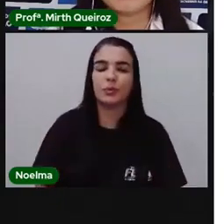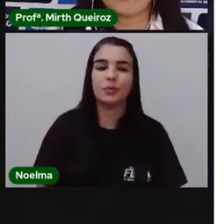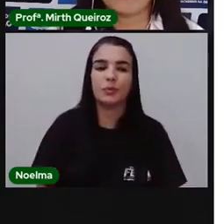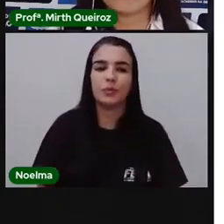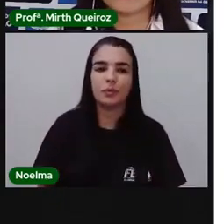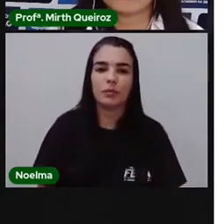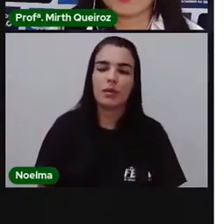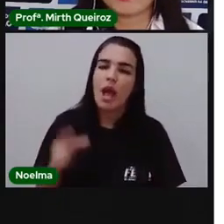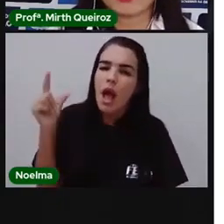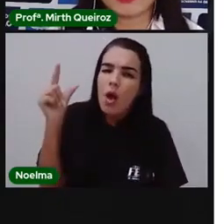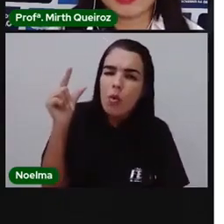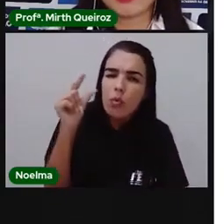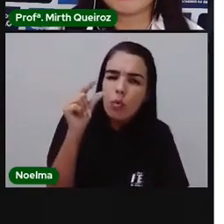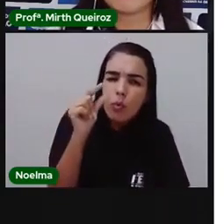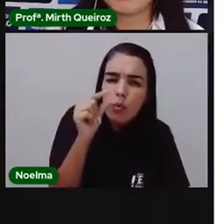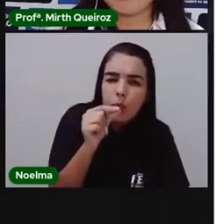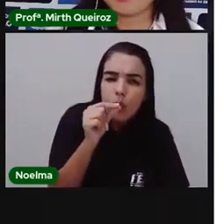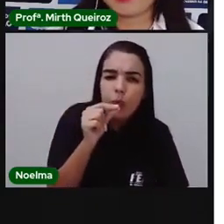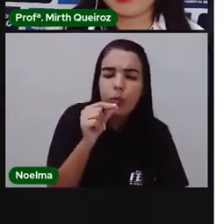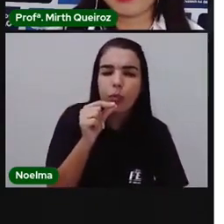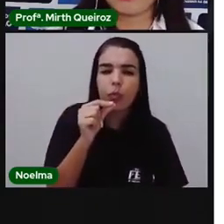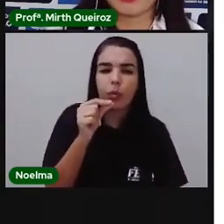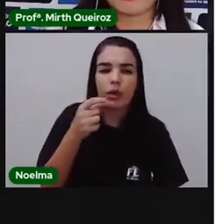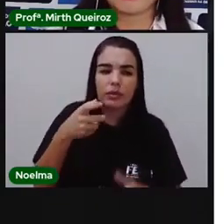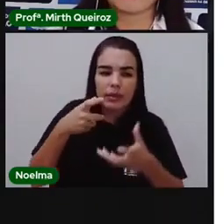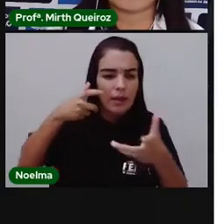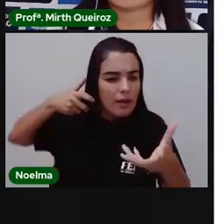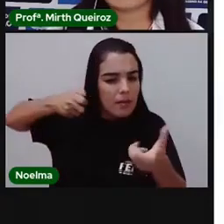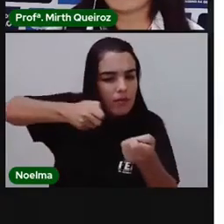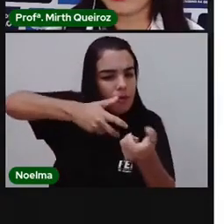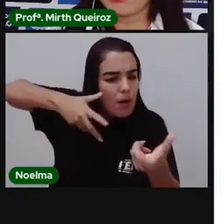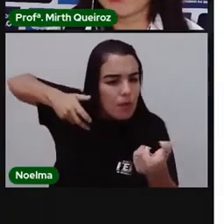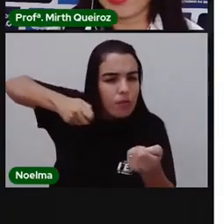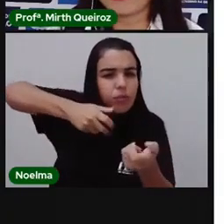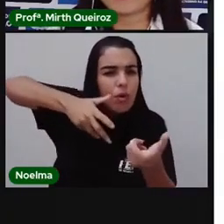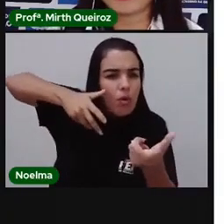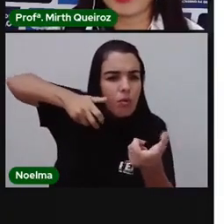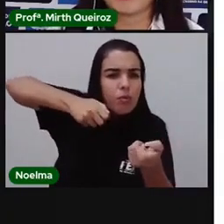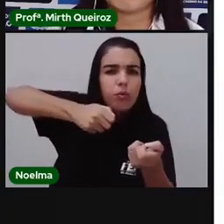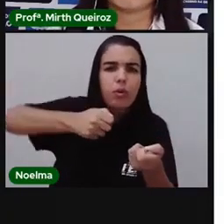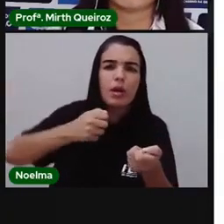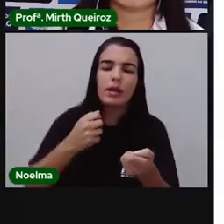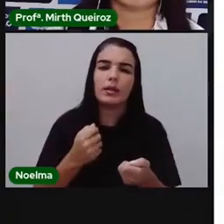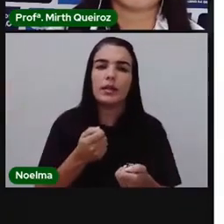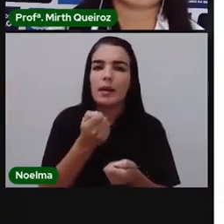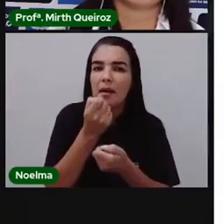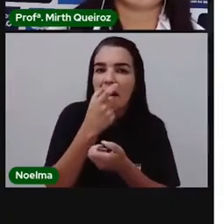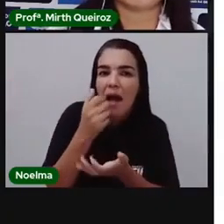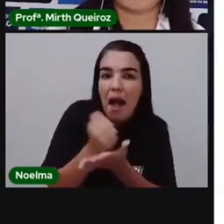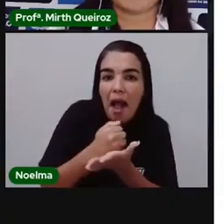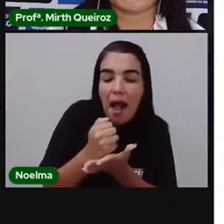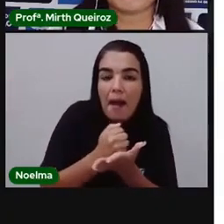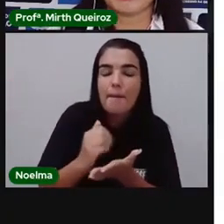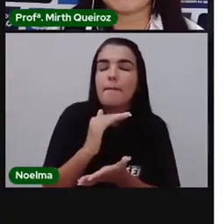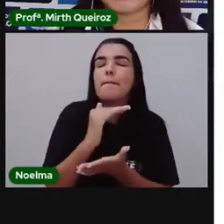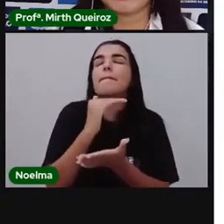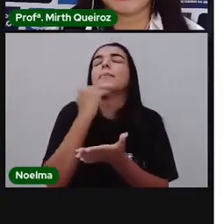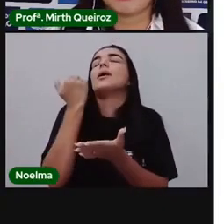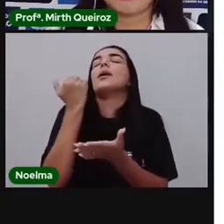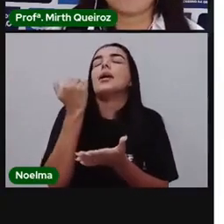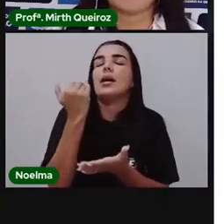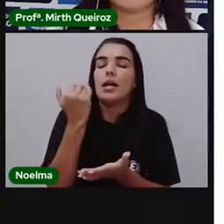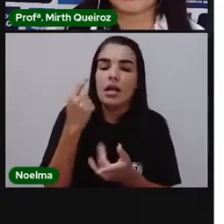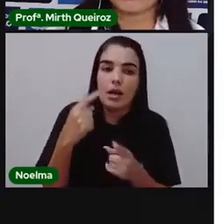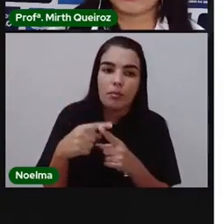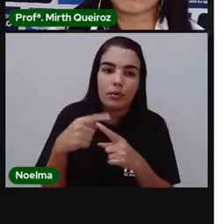Minimizar o uso de pesticidas e herbicidas. O que é isso? São venenos, né? Às vezes utilizados principalmente nas